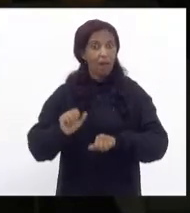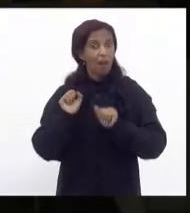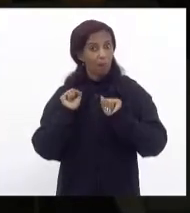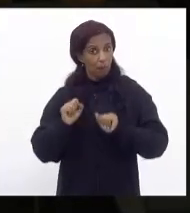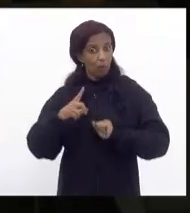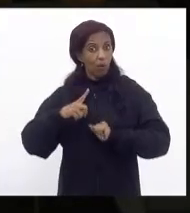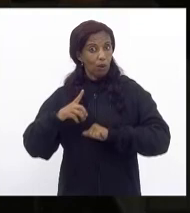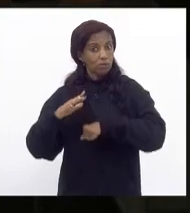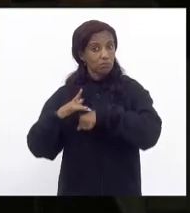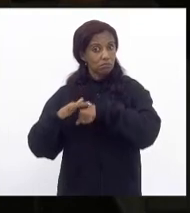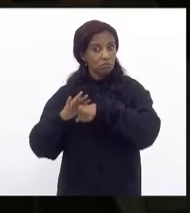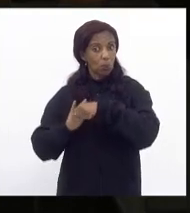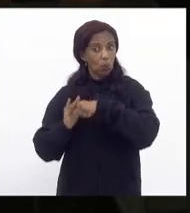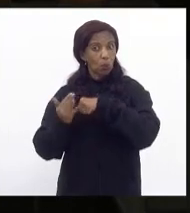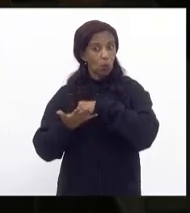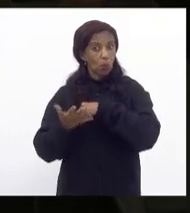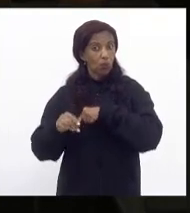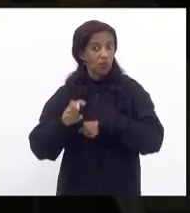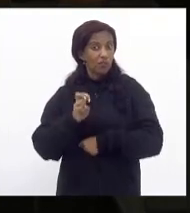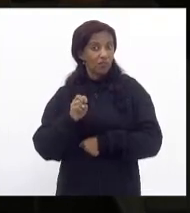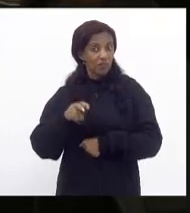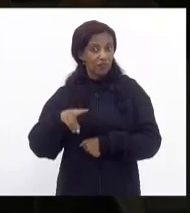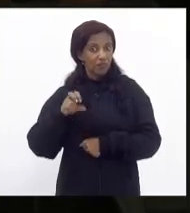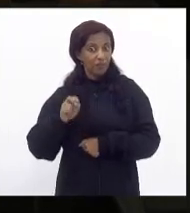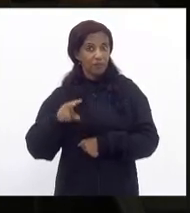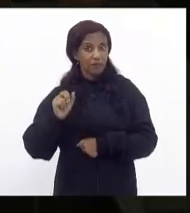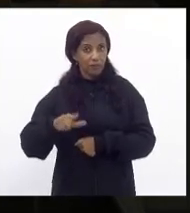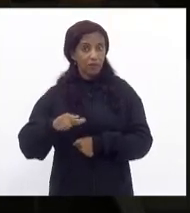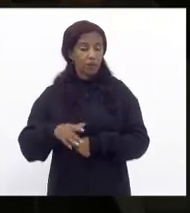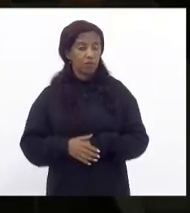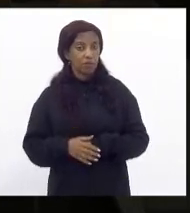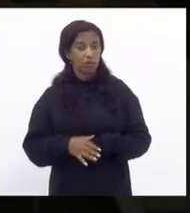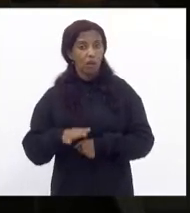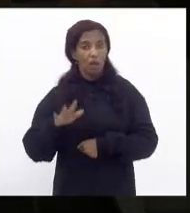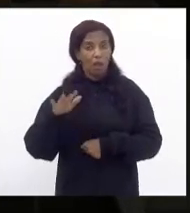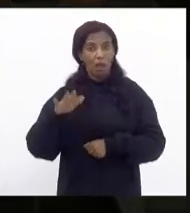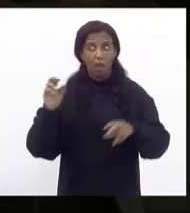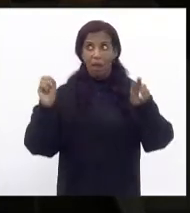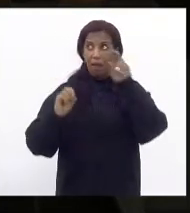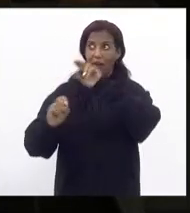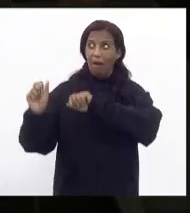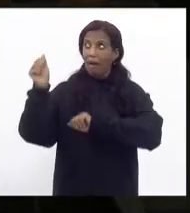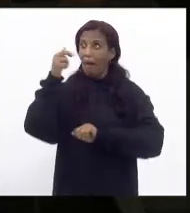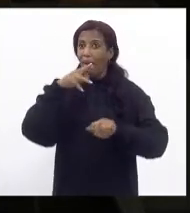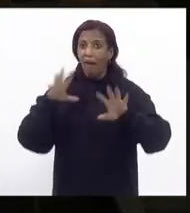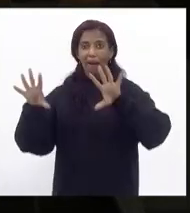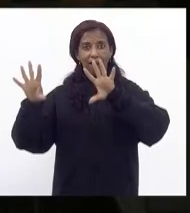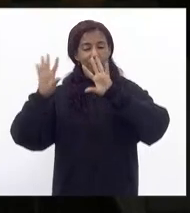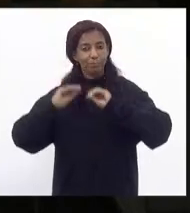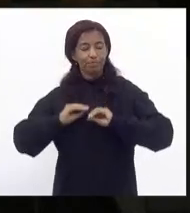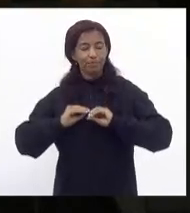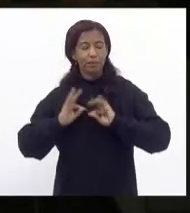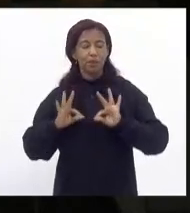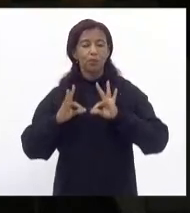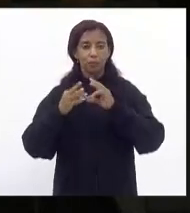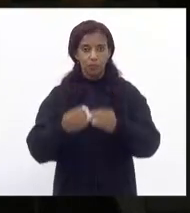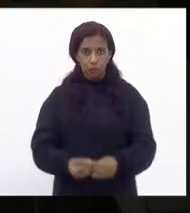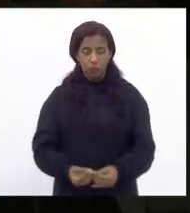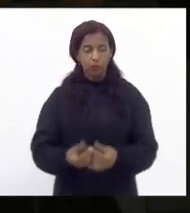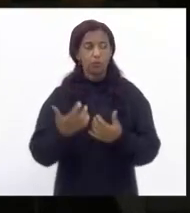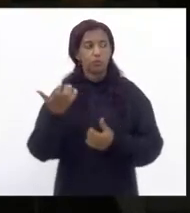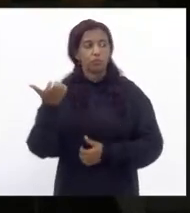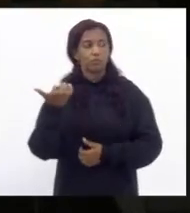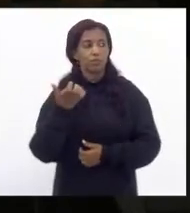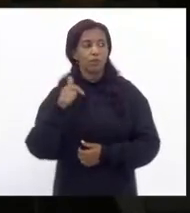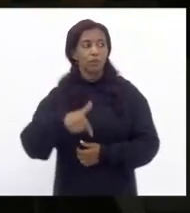conter abrigar o vírus o vírus se transmite de forma aérea nós sabemos então por tudo isso eu quero